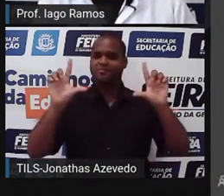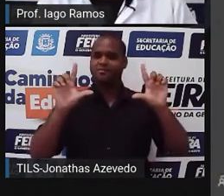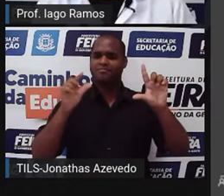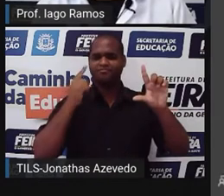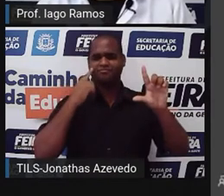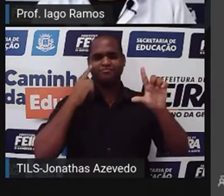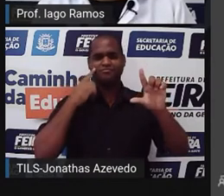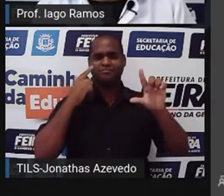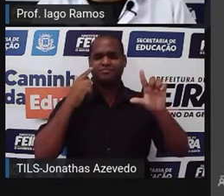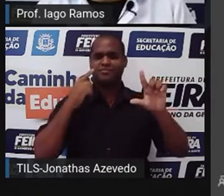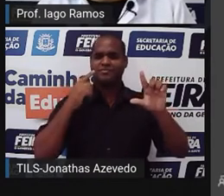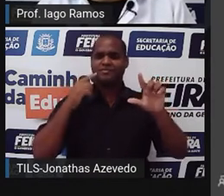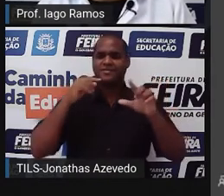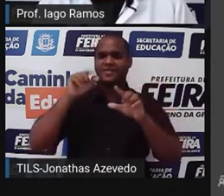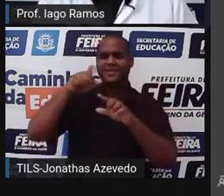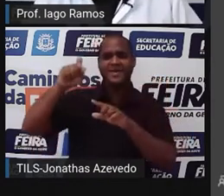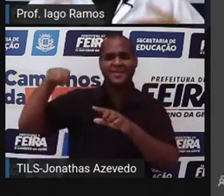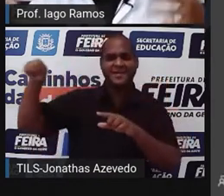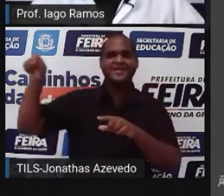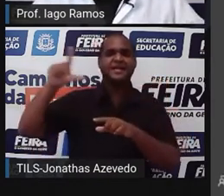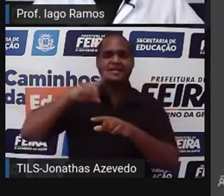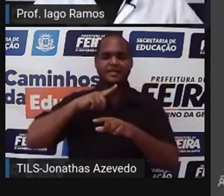né? Uma tela arriscada.